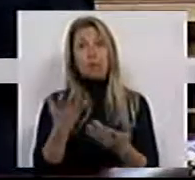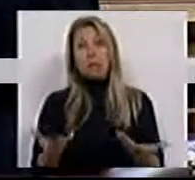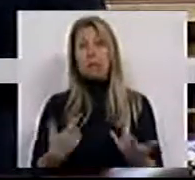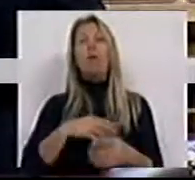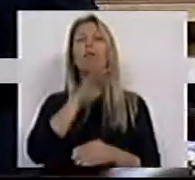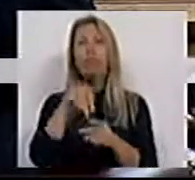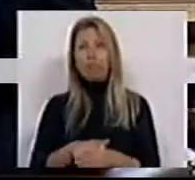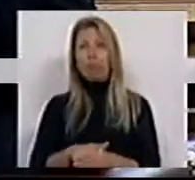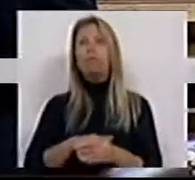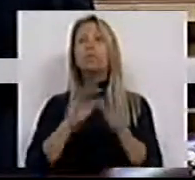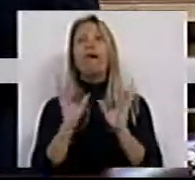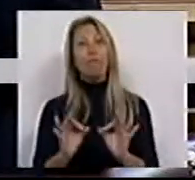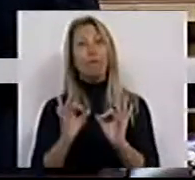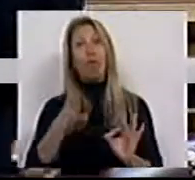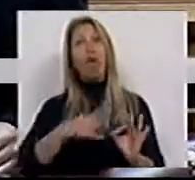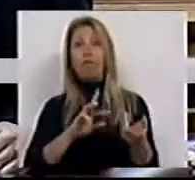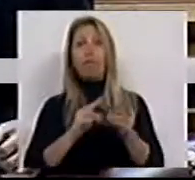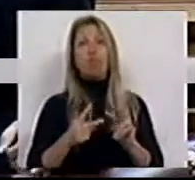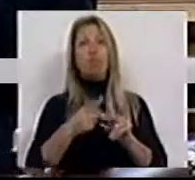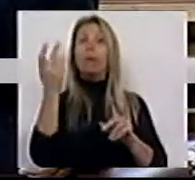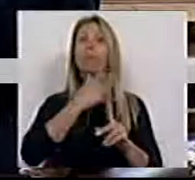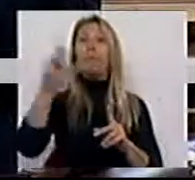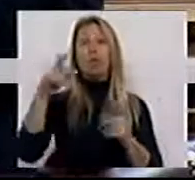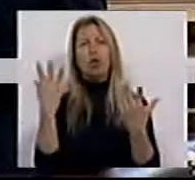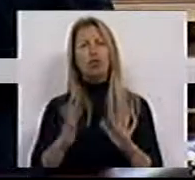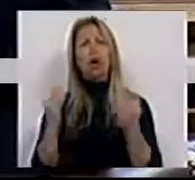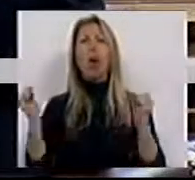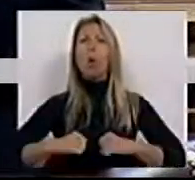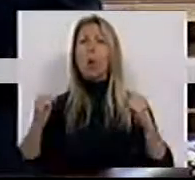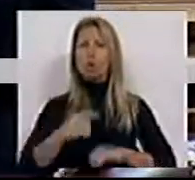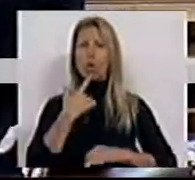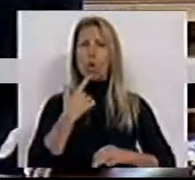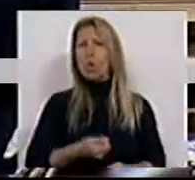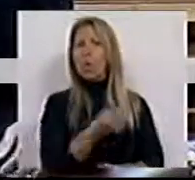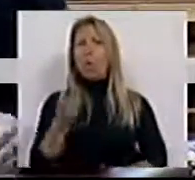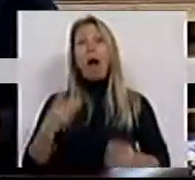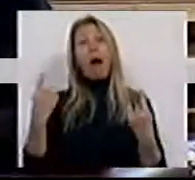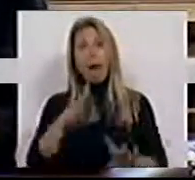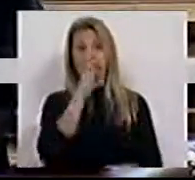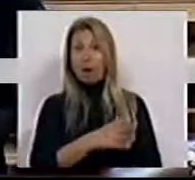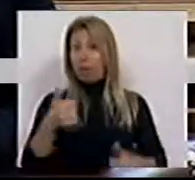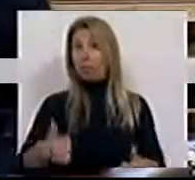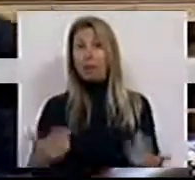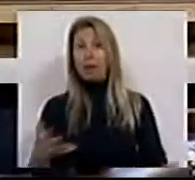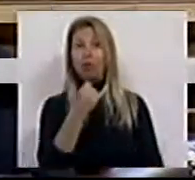votaremos a favor para que fique definitivo aquilo que já mereceu um largo consenso e foi bem aplicado em 2012.